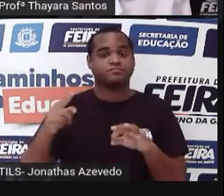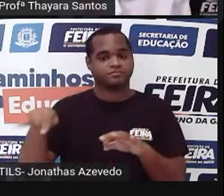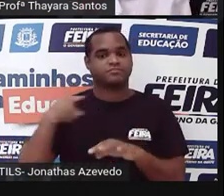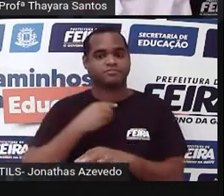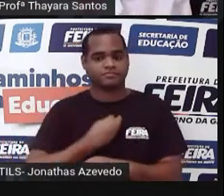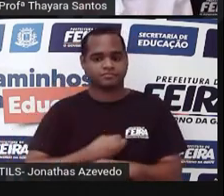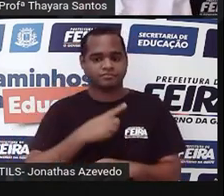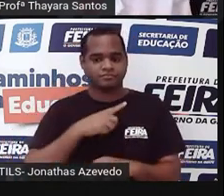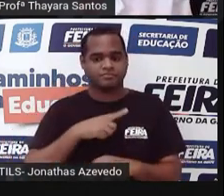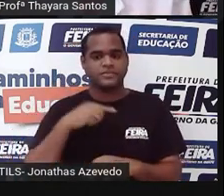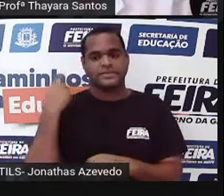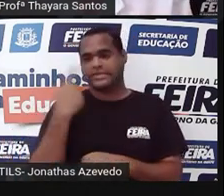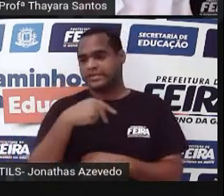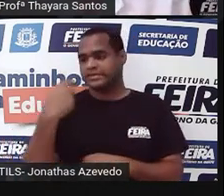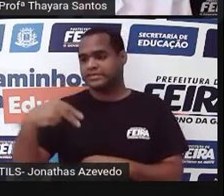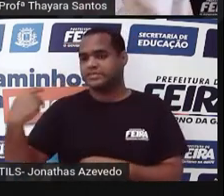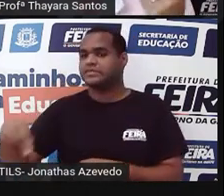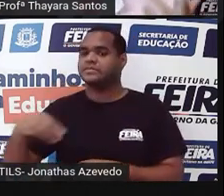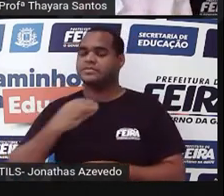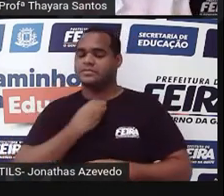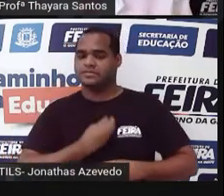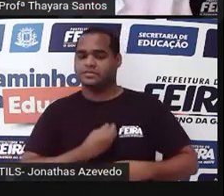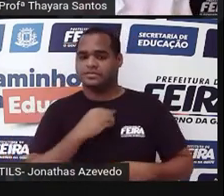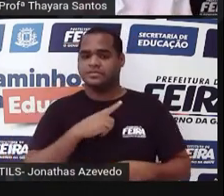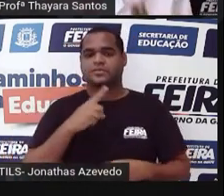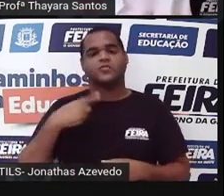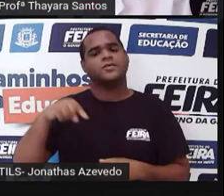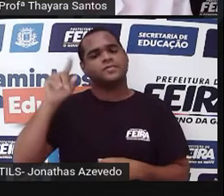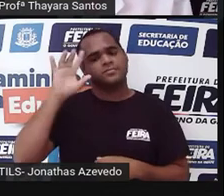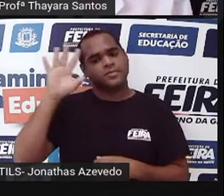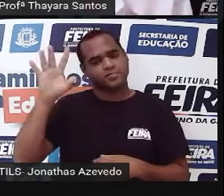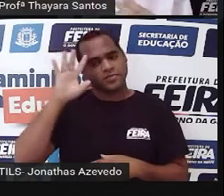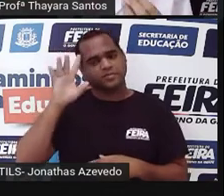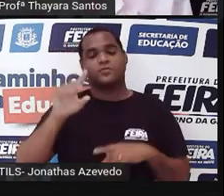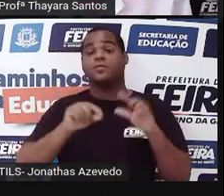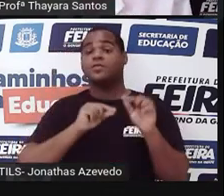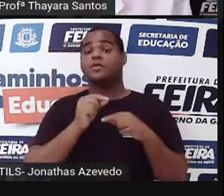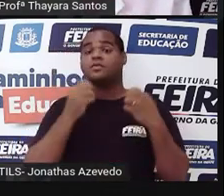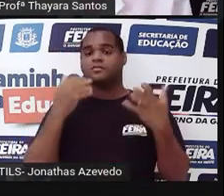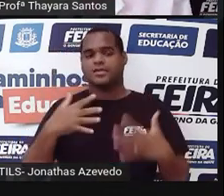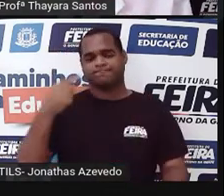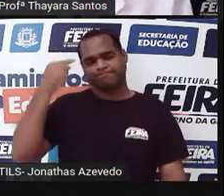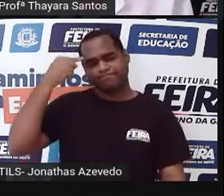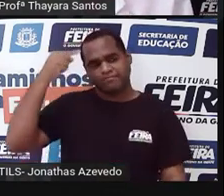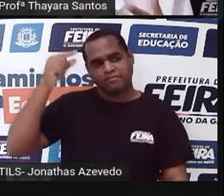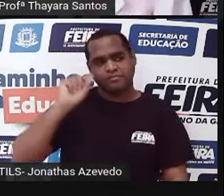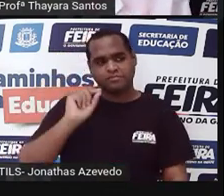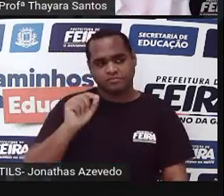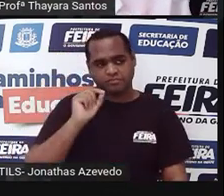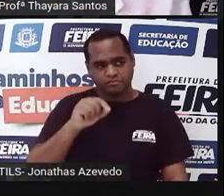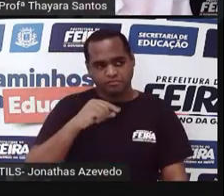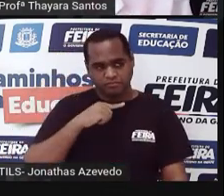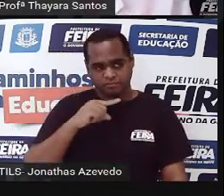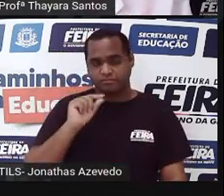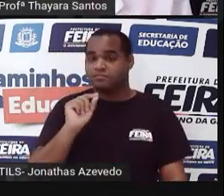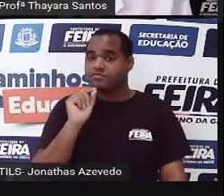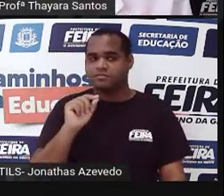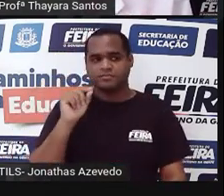estamos sendo prejudicados por isso. A gente tem que repensar por isso. Que o ideal é a gente investir